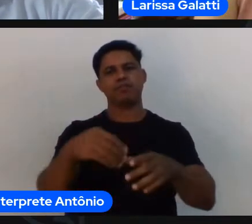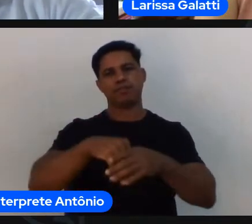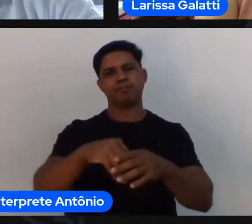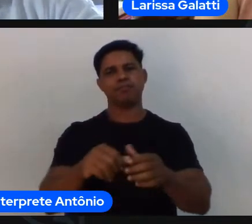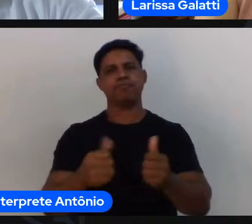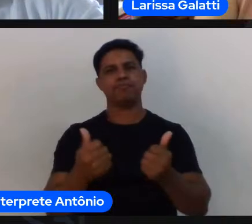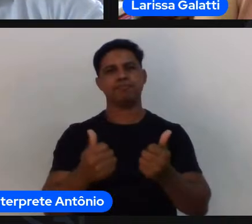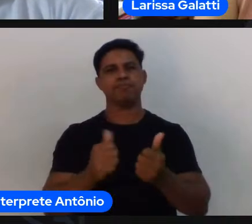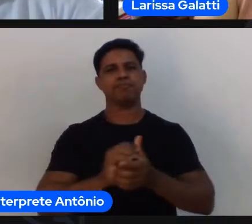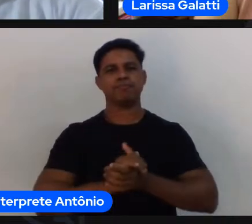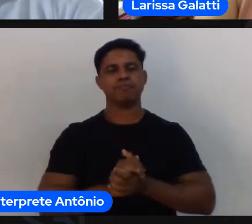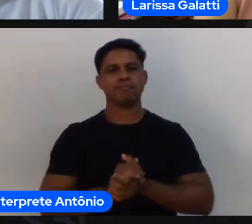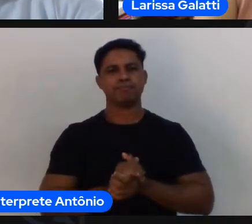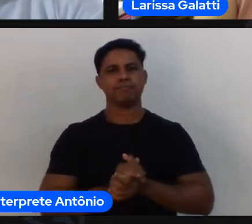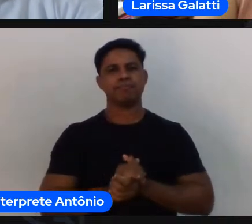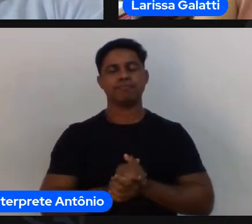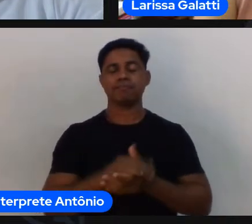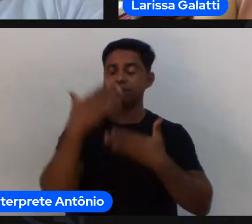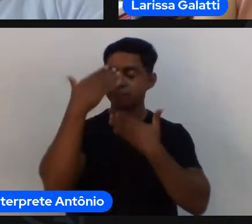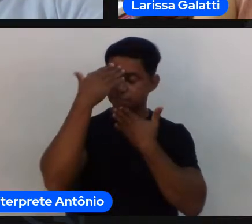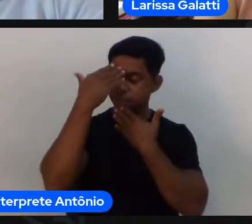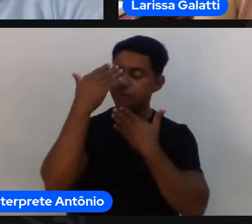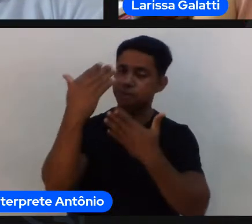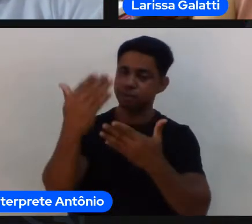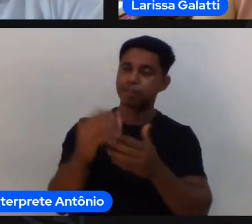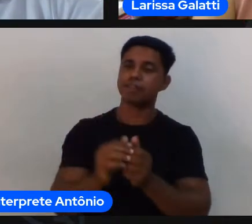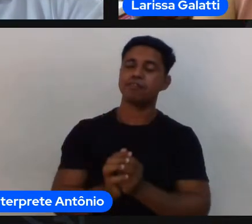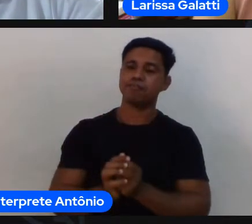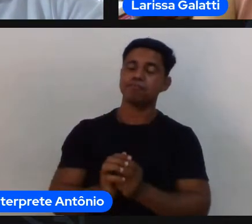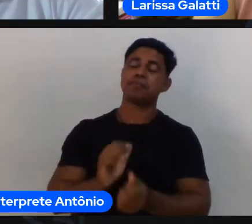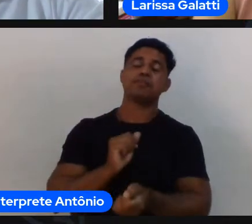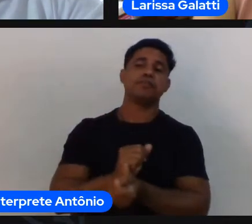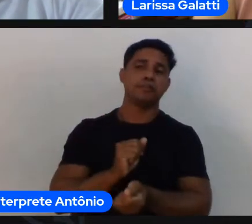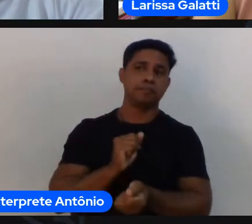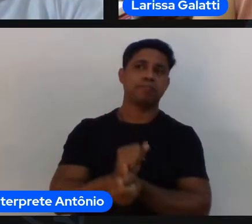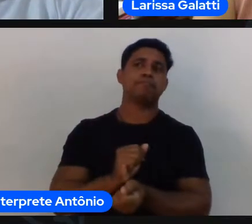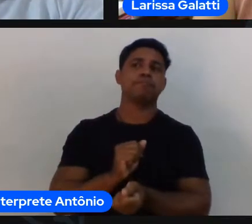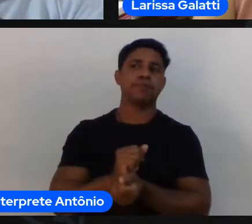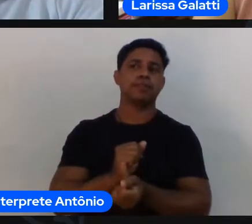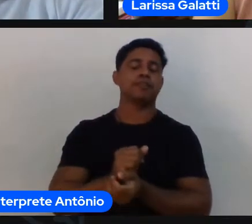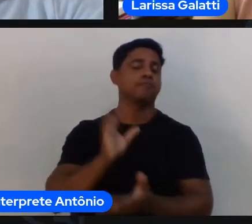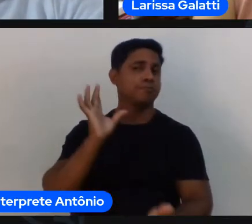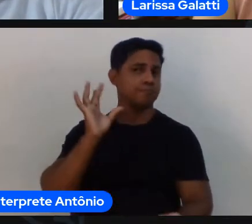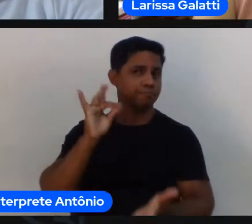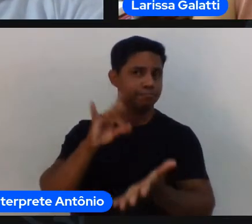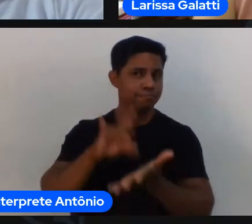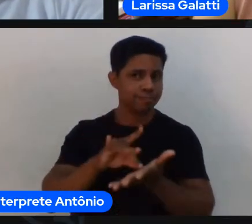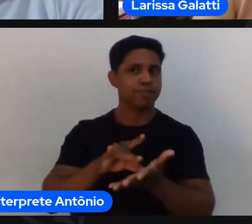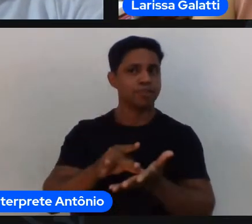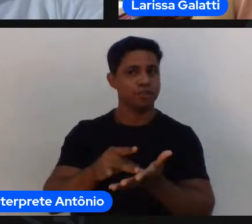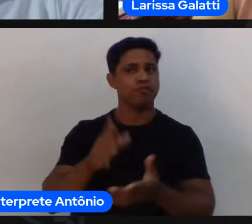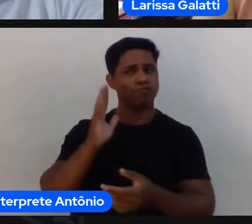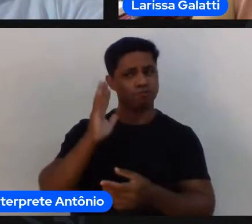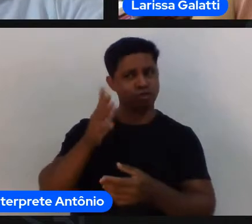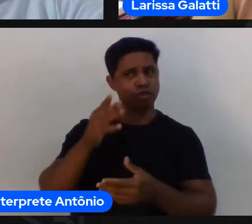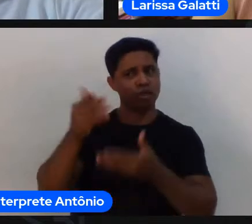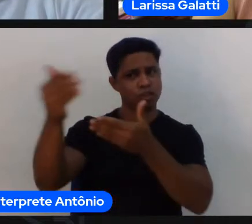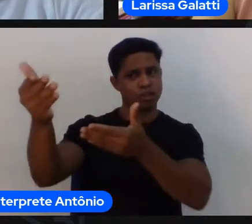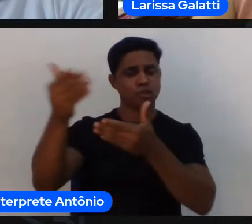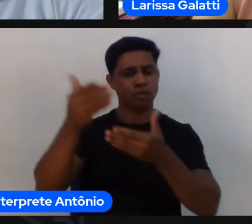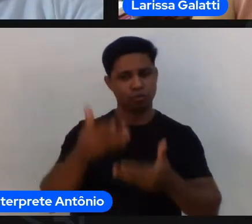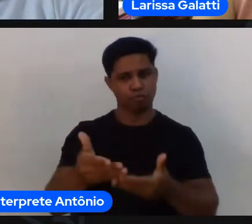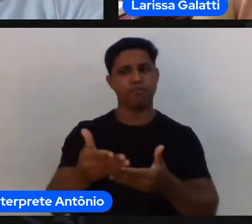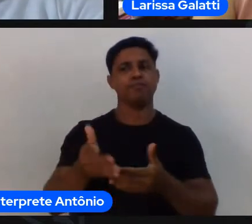obrigado e esperamos com certeza já fica até o convite de antemão né passando aqui lógico que eu tenho